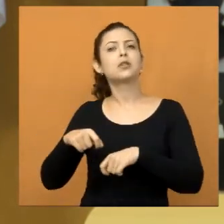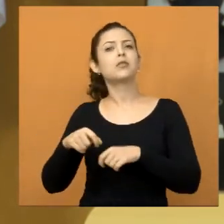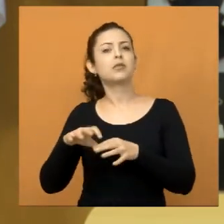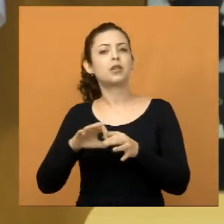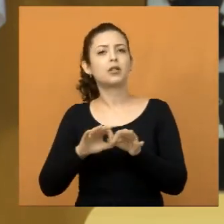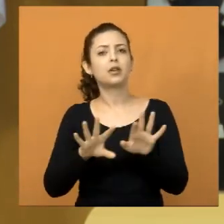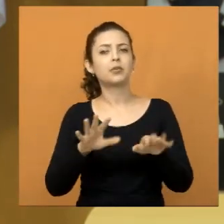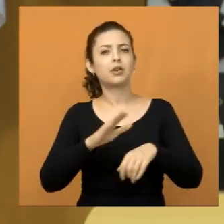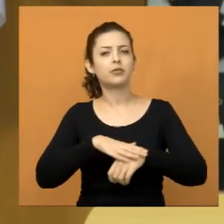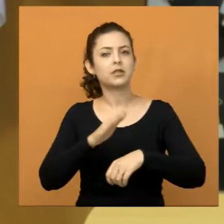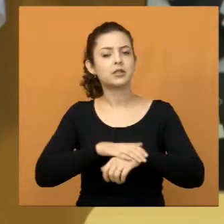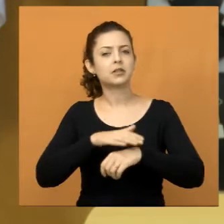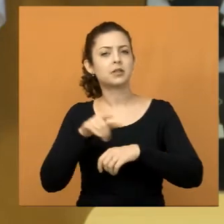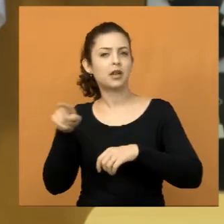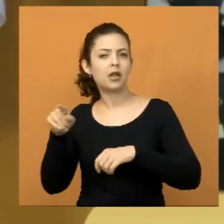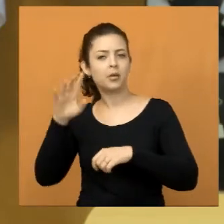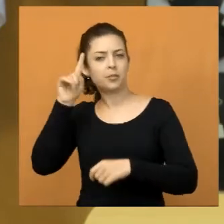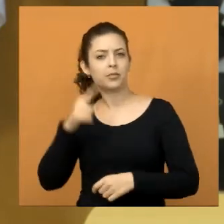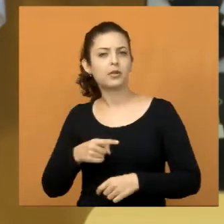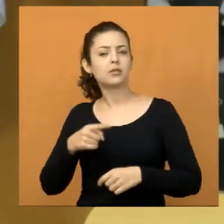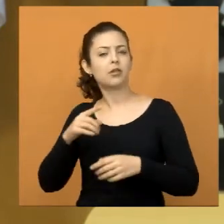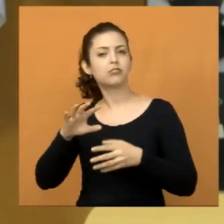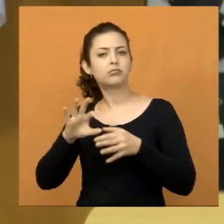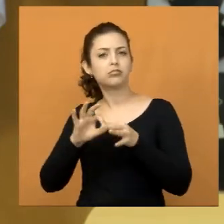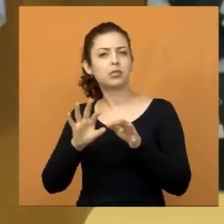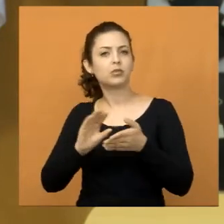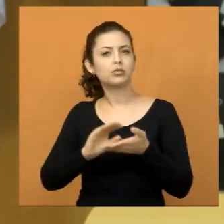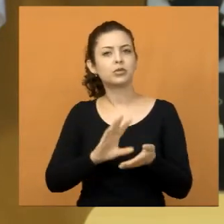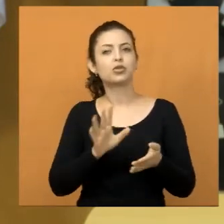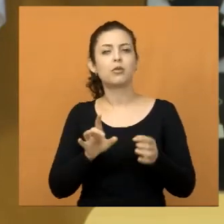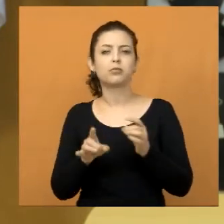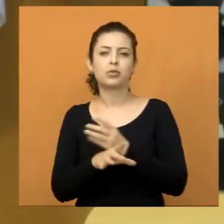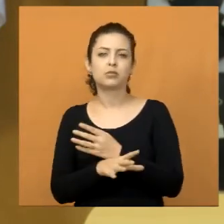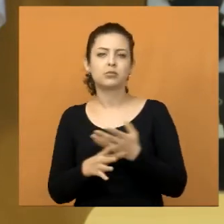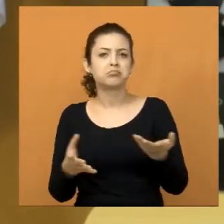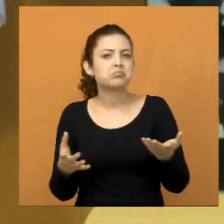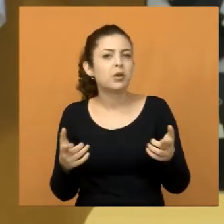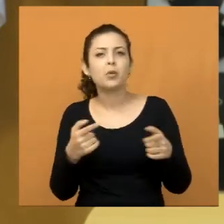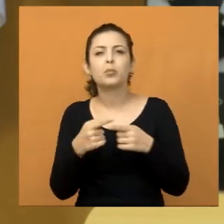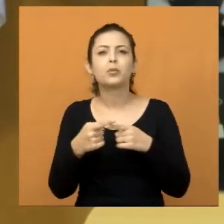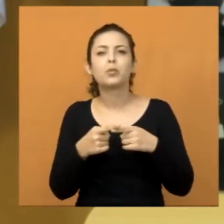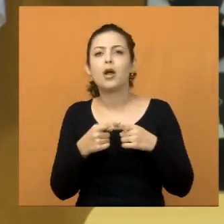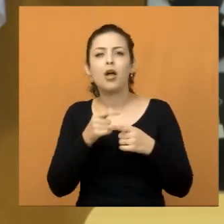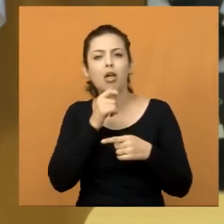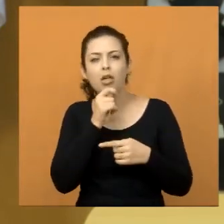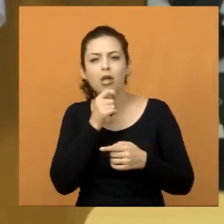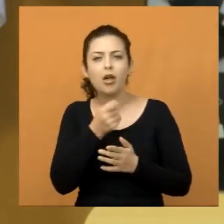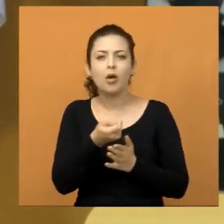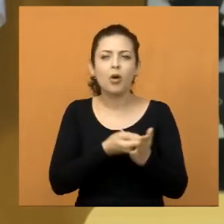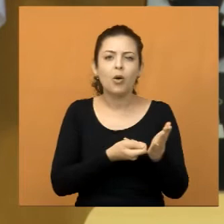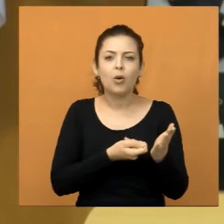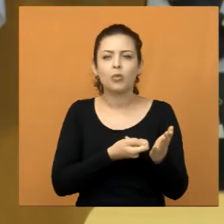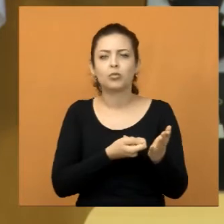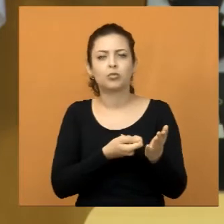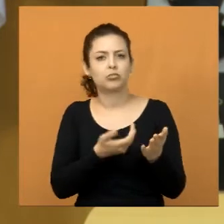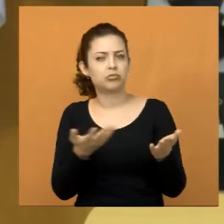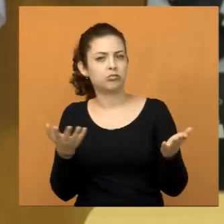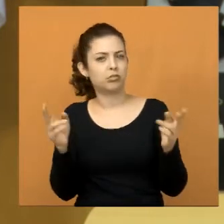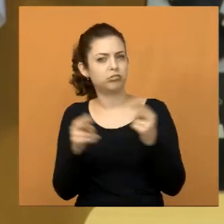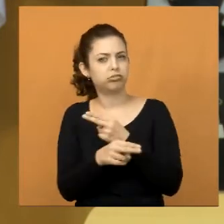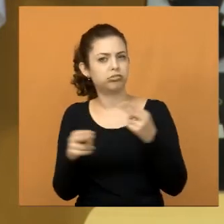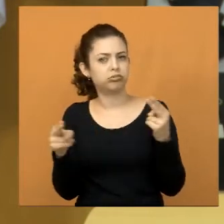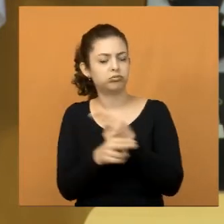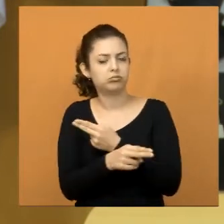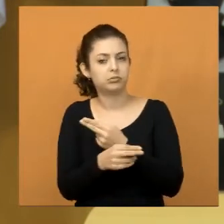de mandar a verba, segundo diz que já está por aí, mas cadê? E por que não começa? E por que não assina o contrato? Já que é uma coisa emergencial.